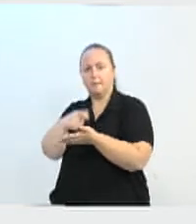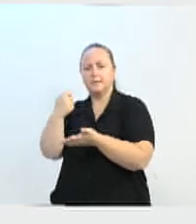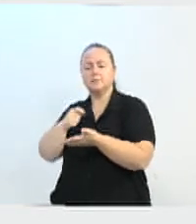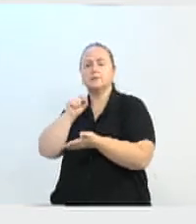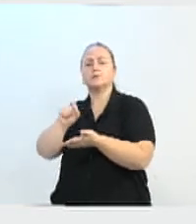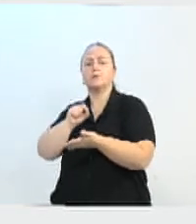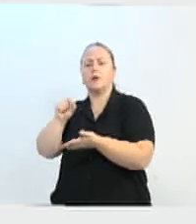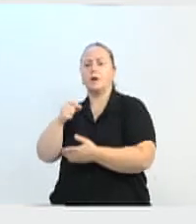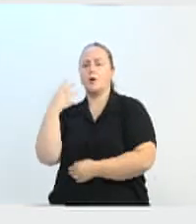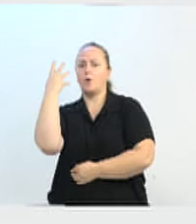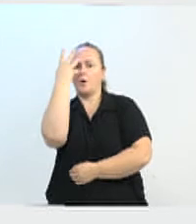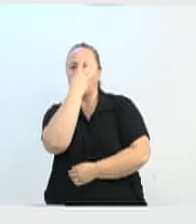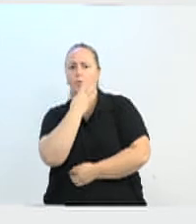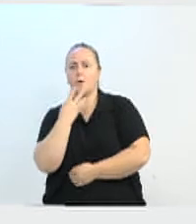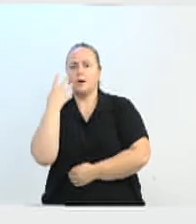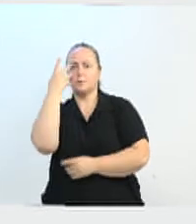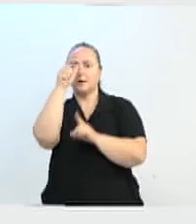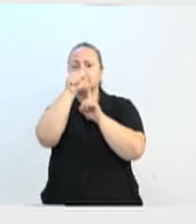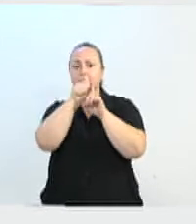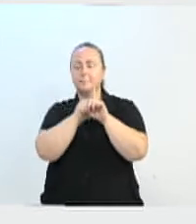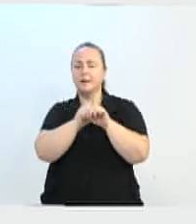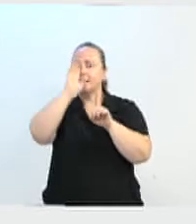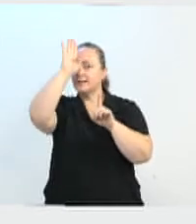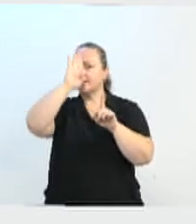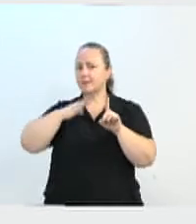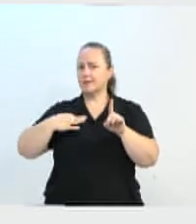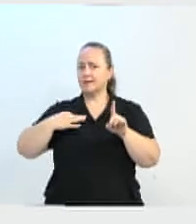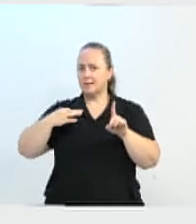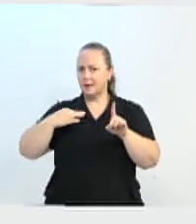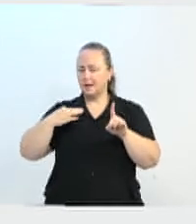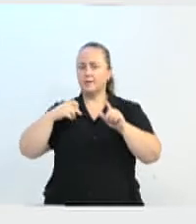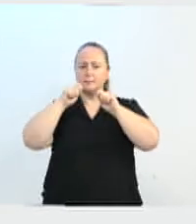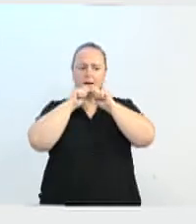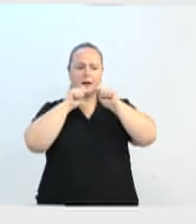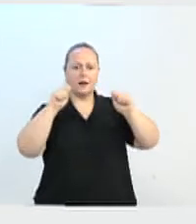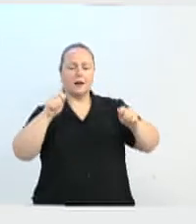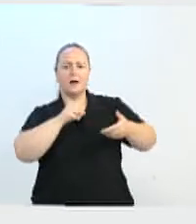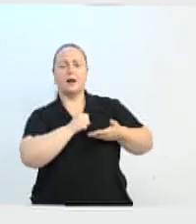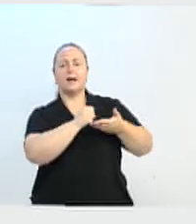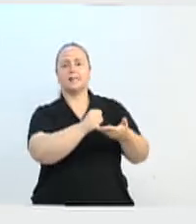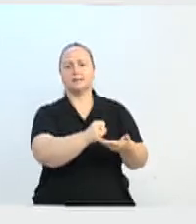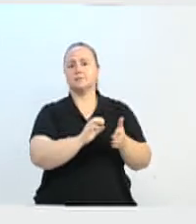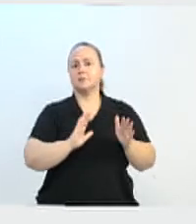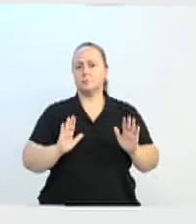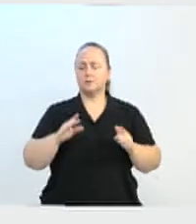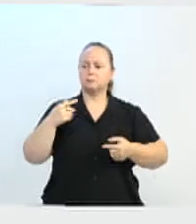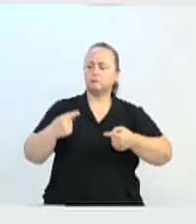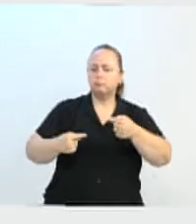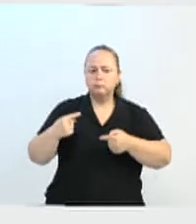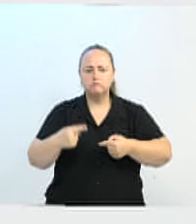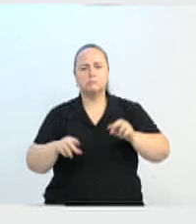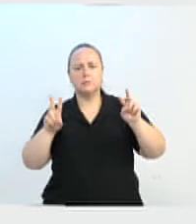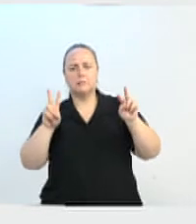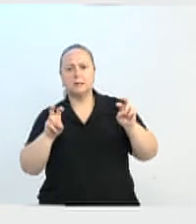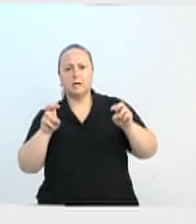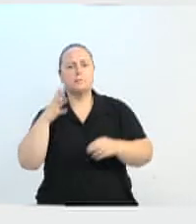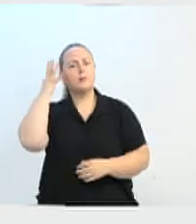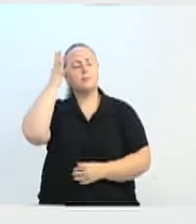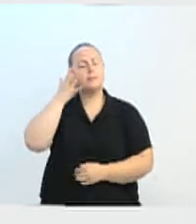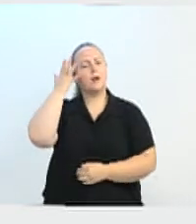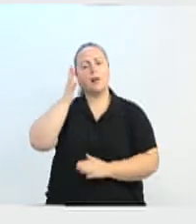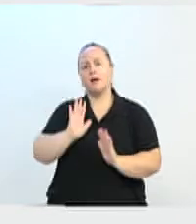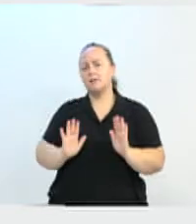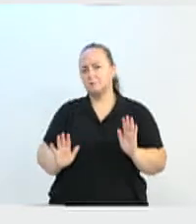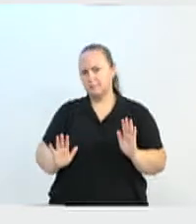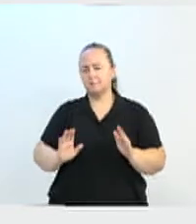quatro horas gratuitas por mês de consultorias para nós, para discutir algum assunto, fazer uma palestra, e assim por diante.